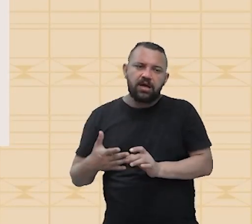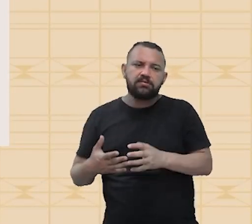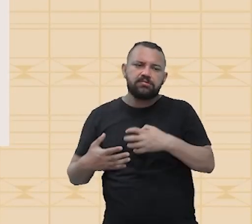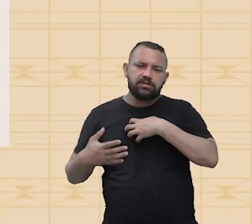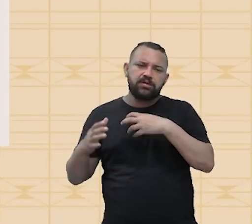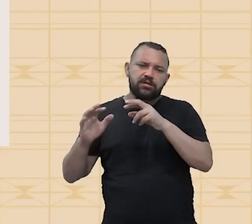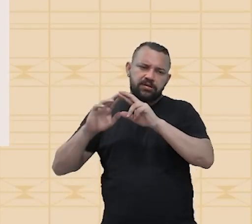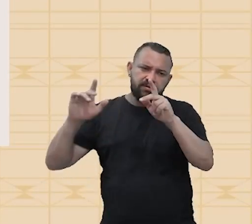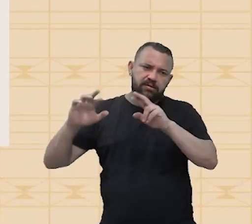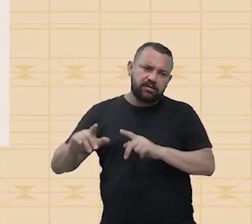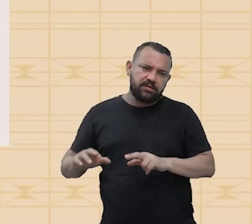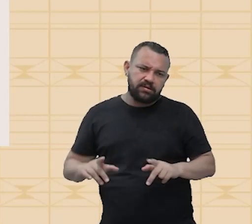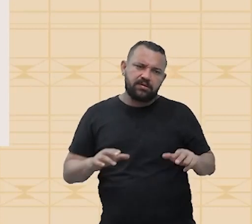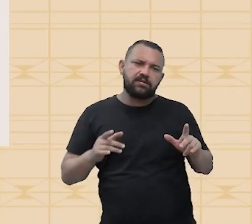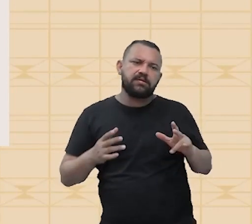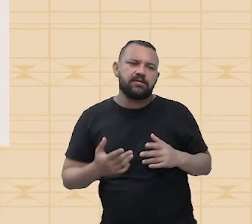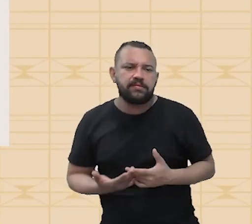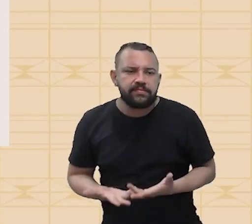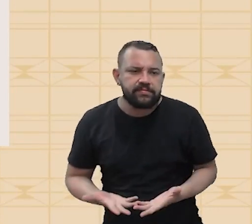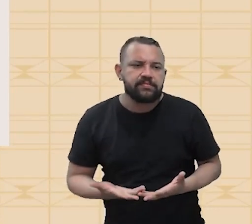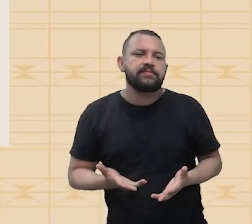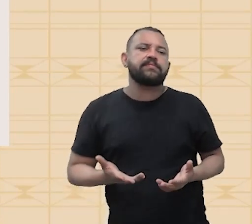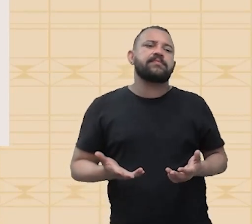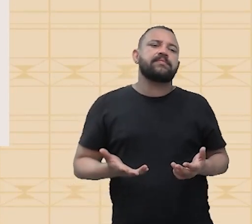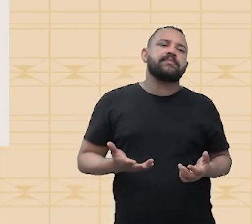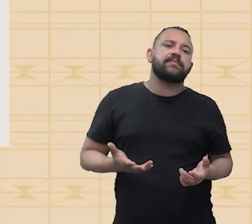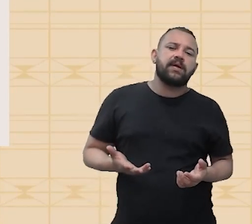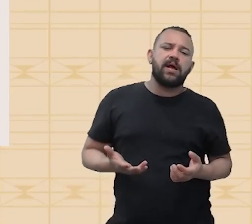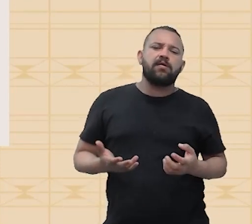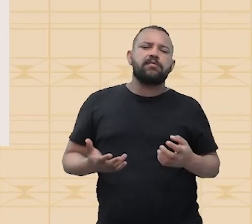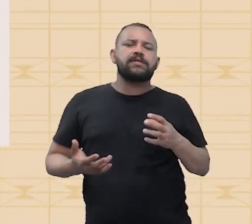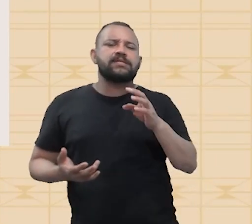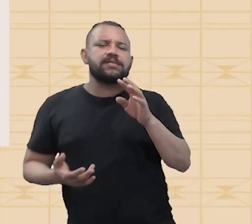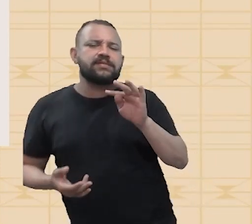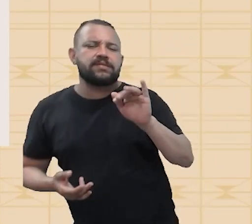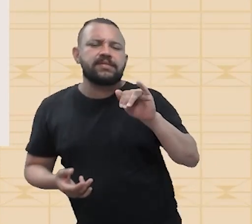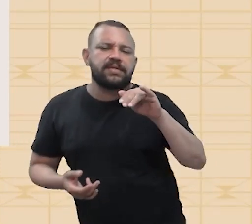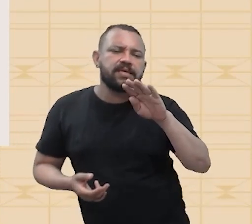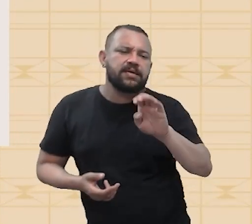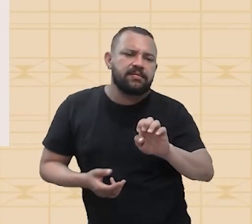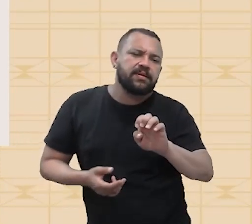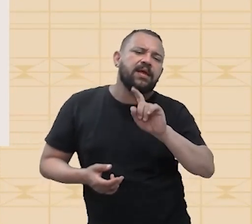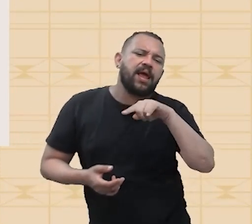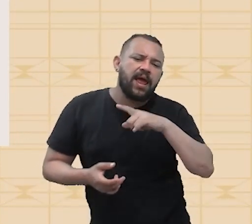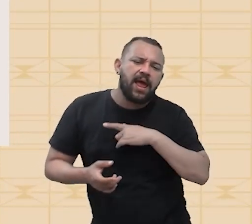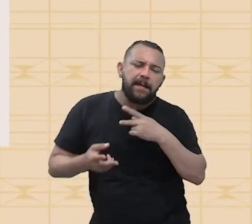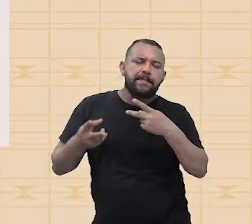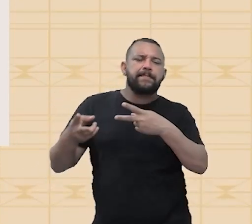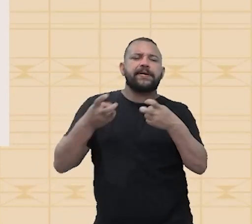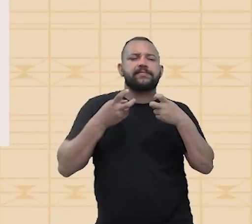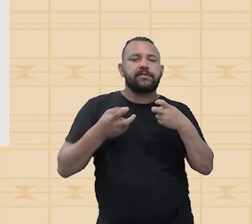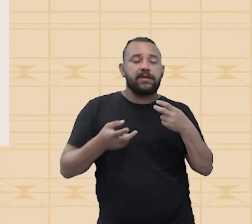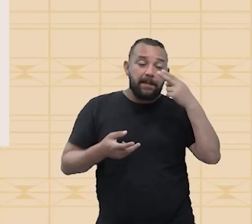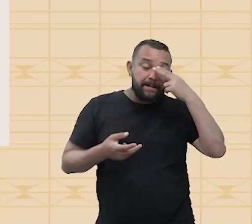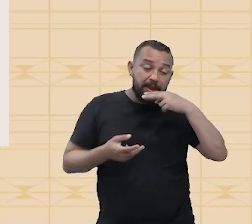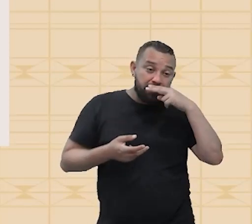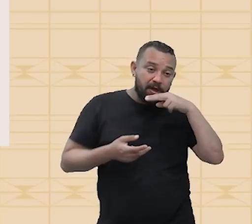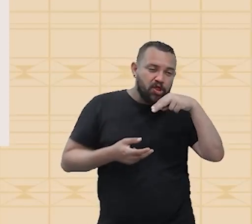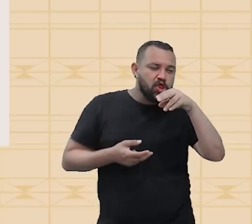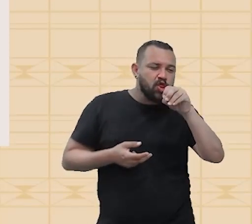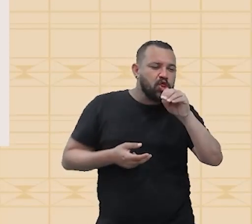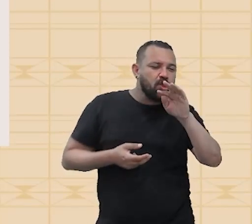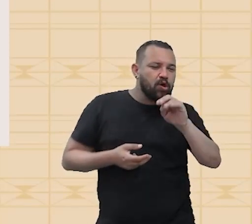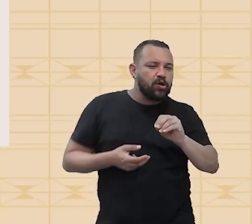instrumentos diversos, diferentes. Ou seja, o timbre é a percepção que a gente vai ter da mesma nota musical ser